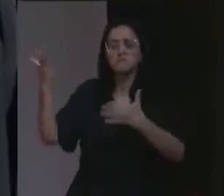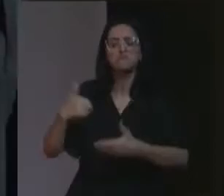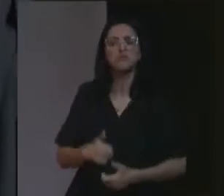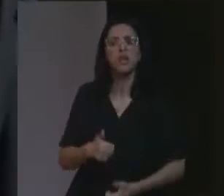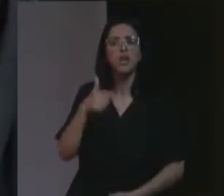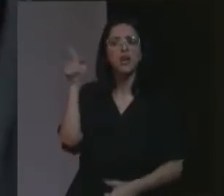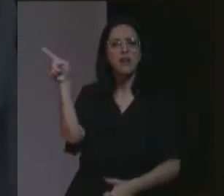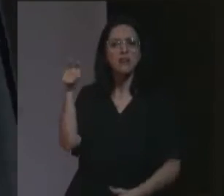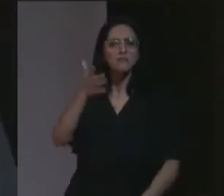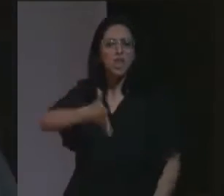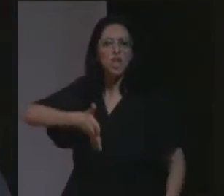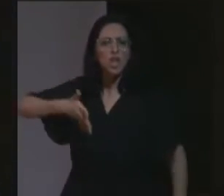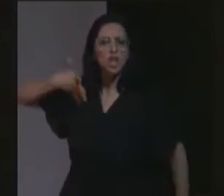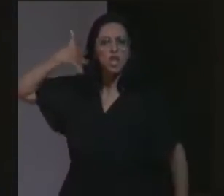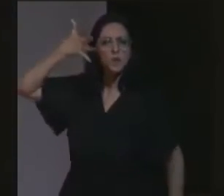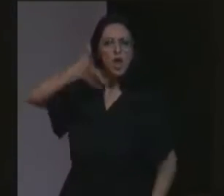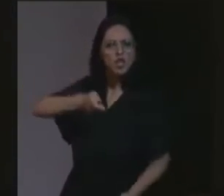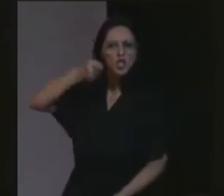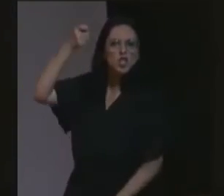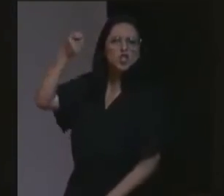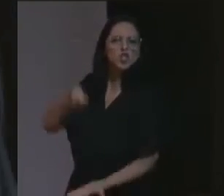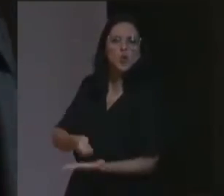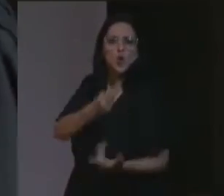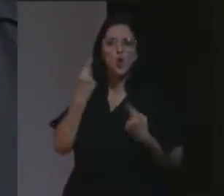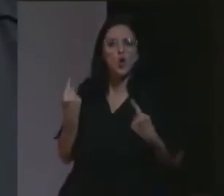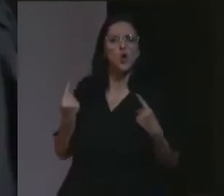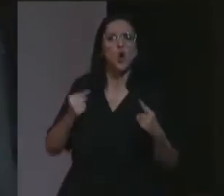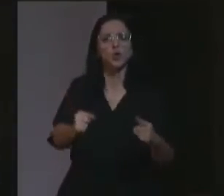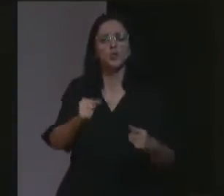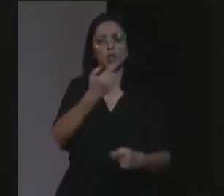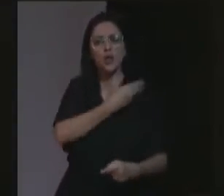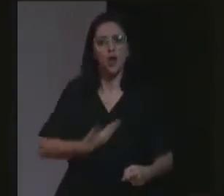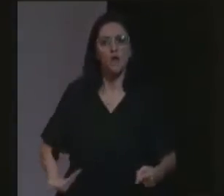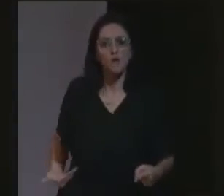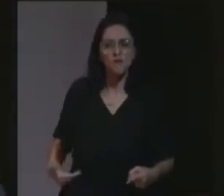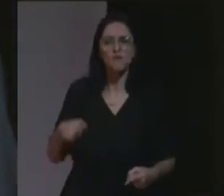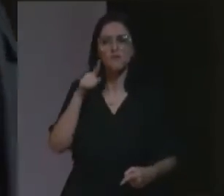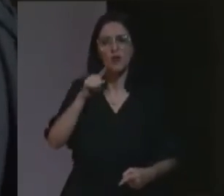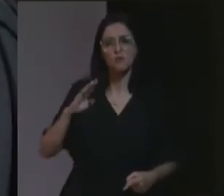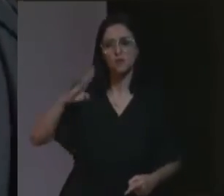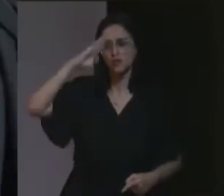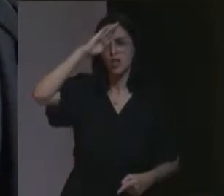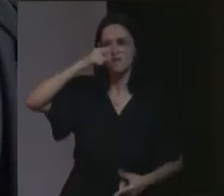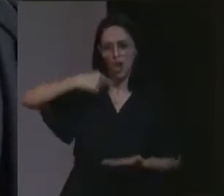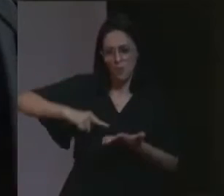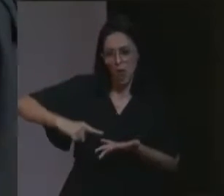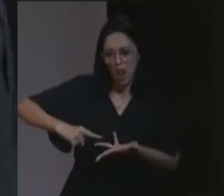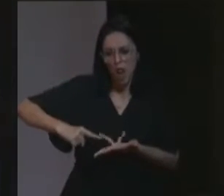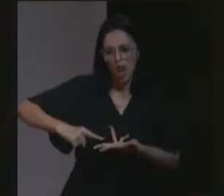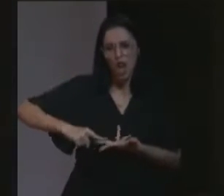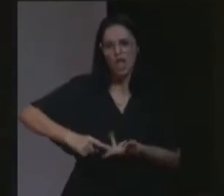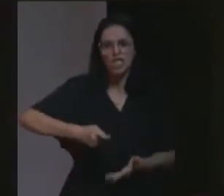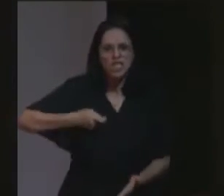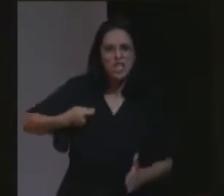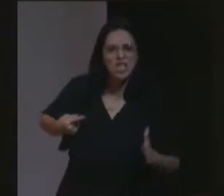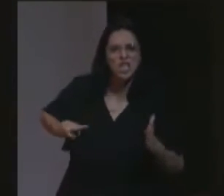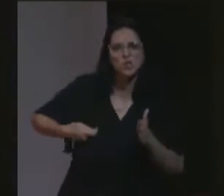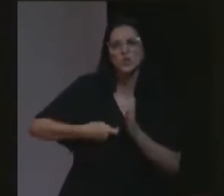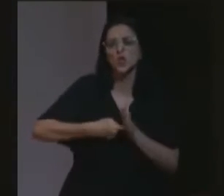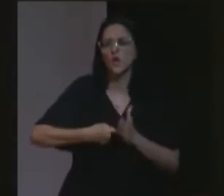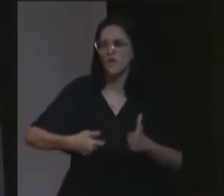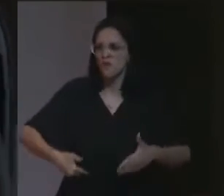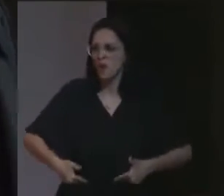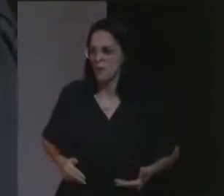fez um discurso duríssimo, contra o governo Bolsonaro, denunciou as atrocidades cometidas, denunciou a fome,